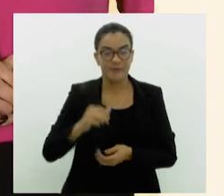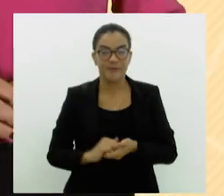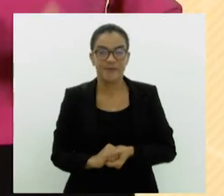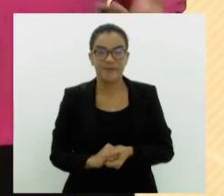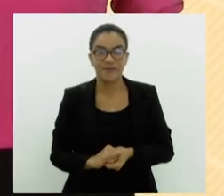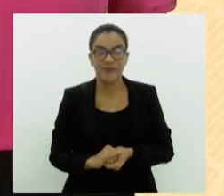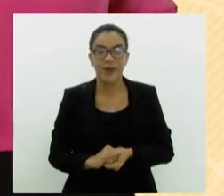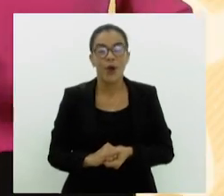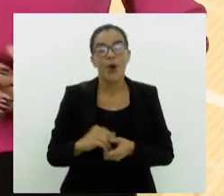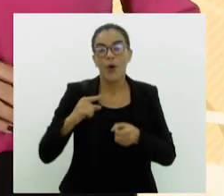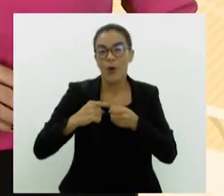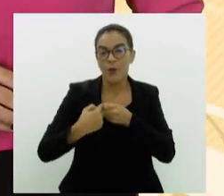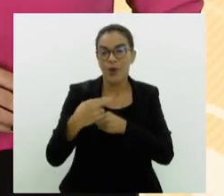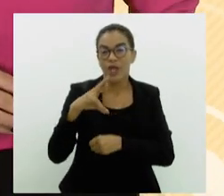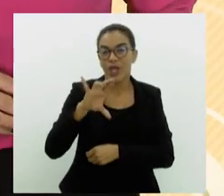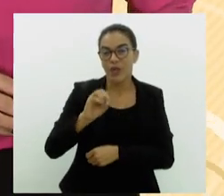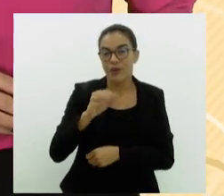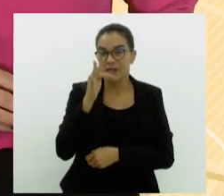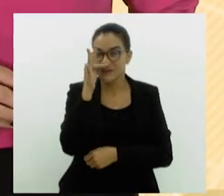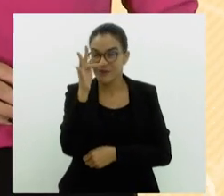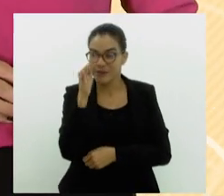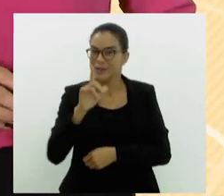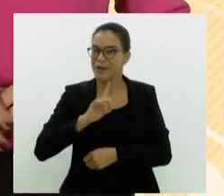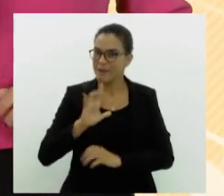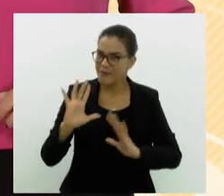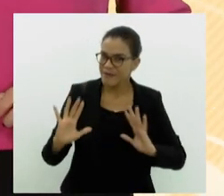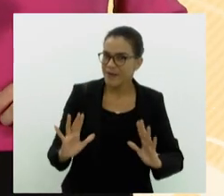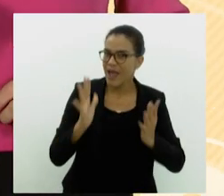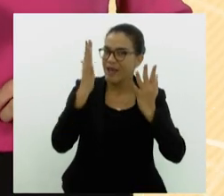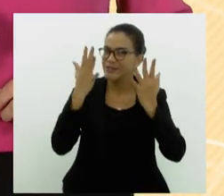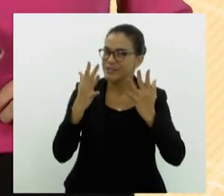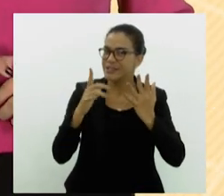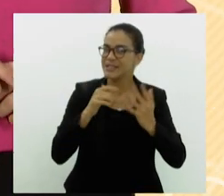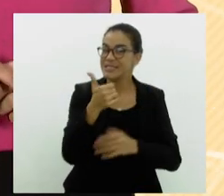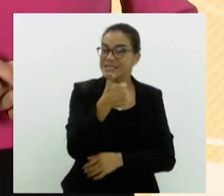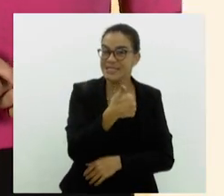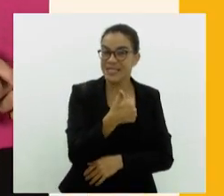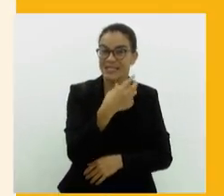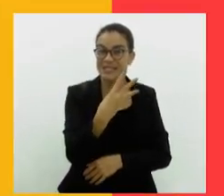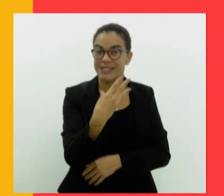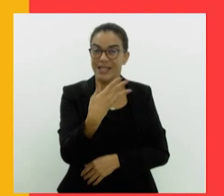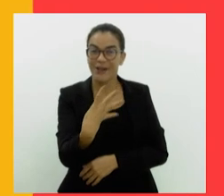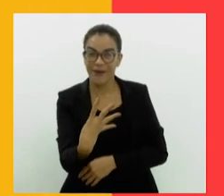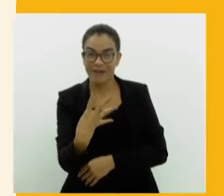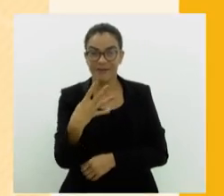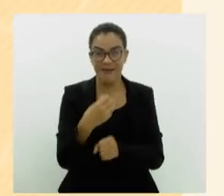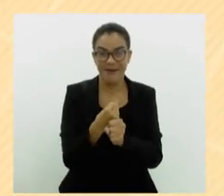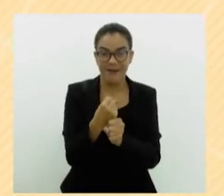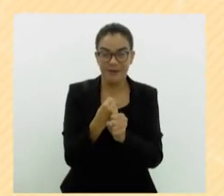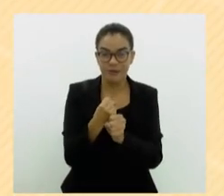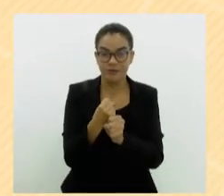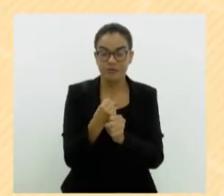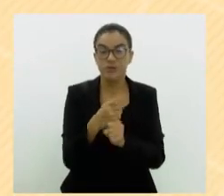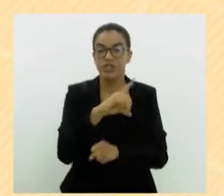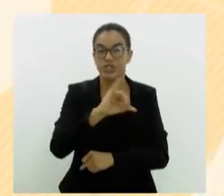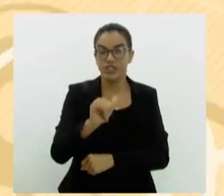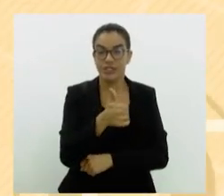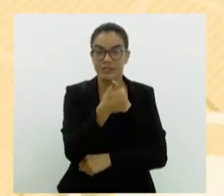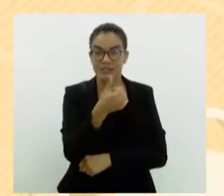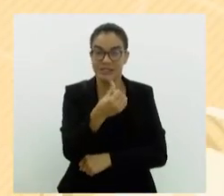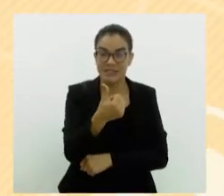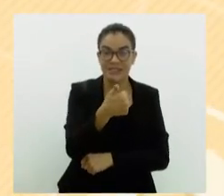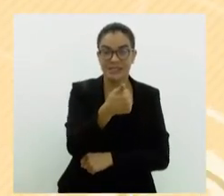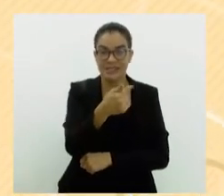O município de Rio das Flores também está em festa e comemora 134 anos. Nos dias 16 e